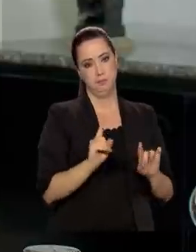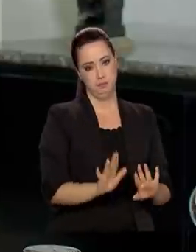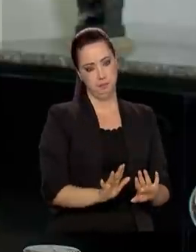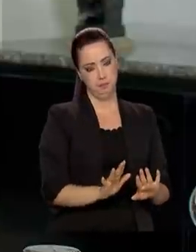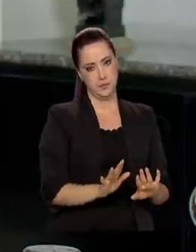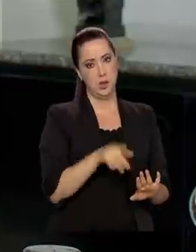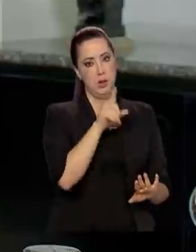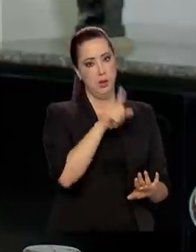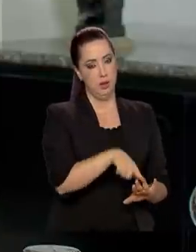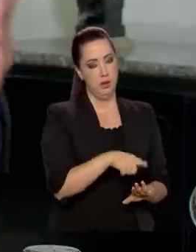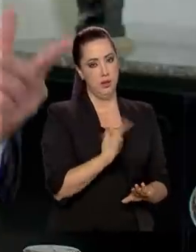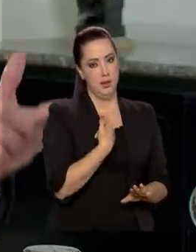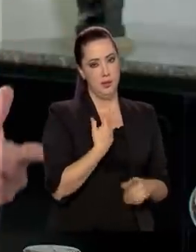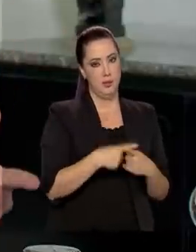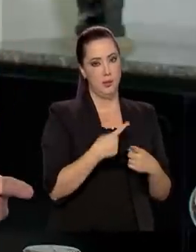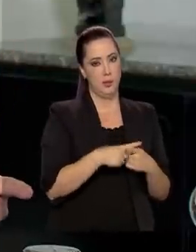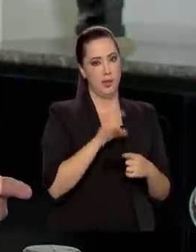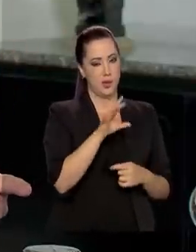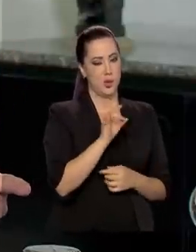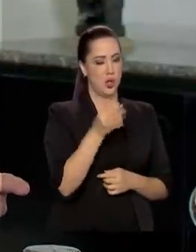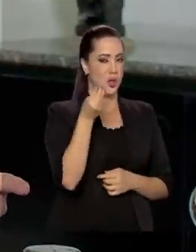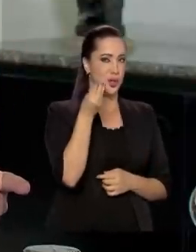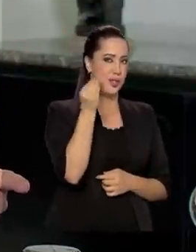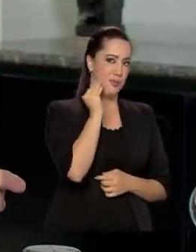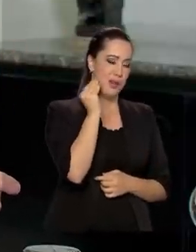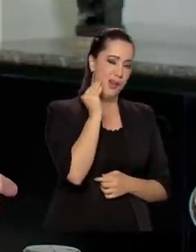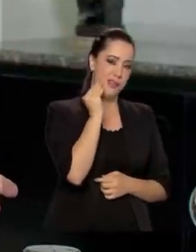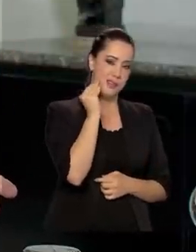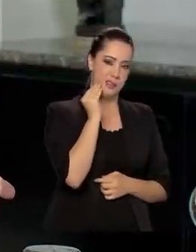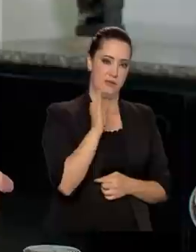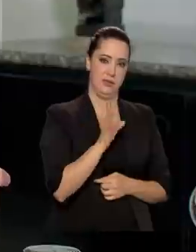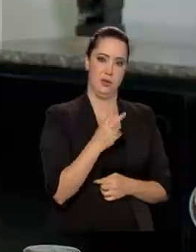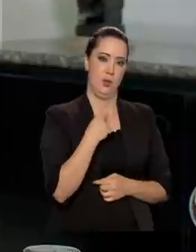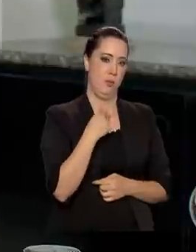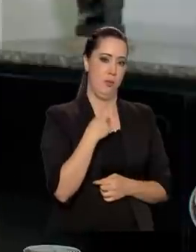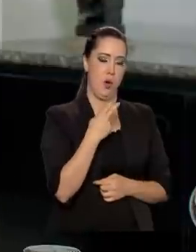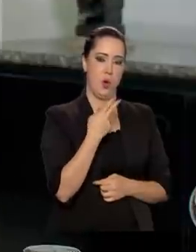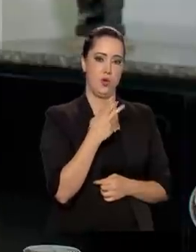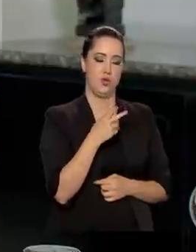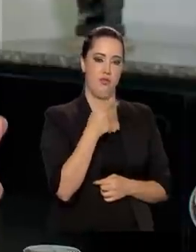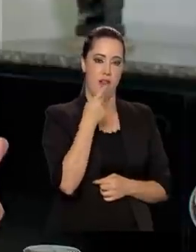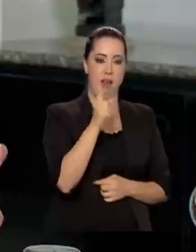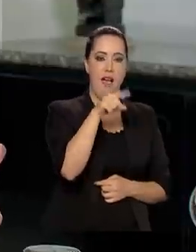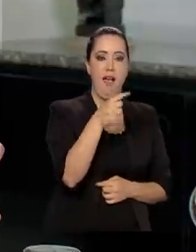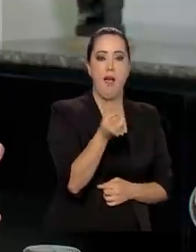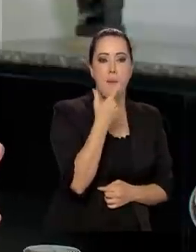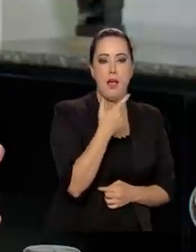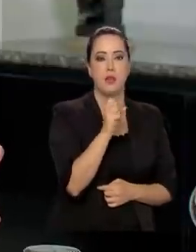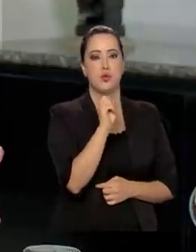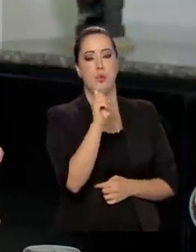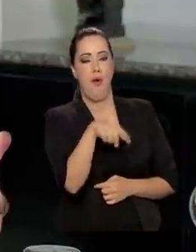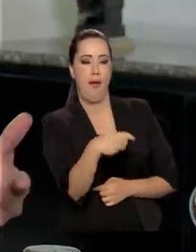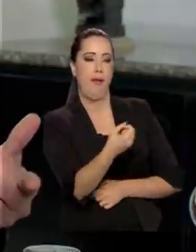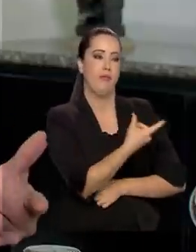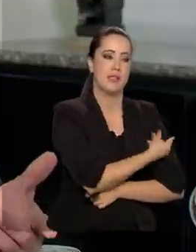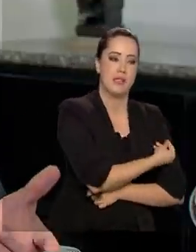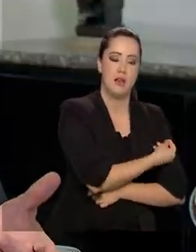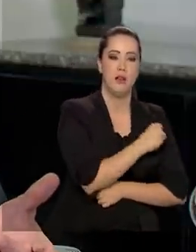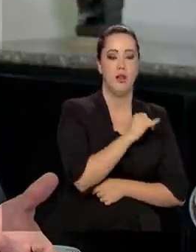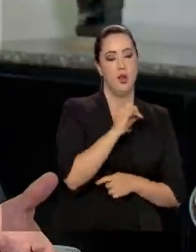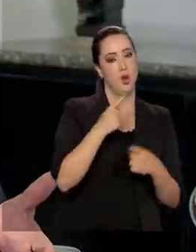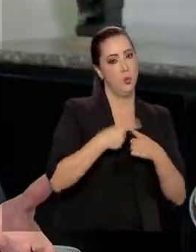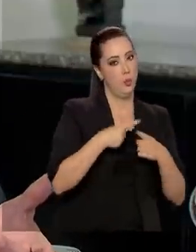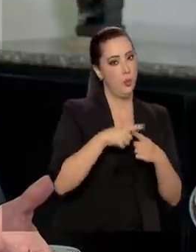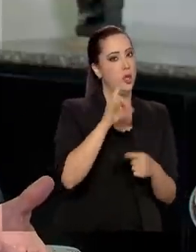uma experiência ainda. Então, é autorizado que seja disponibilizado em